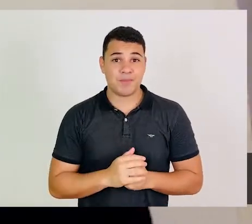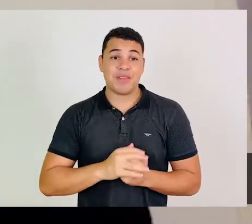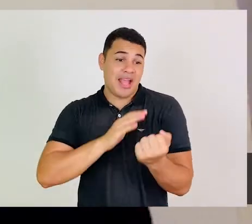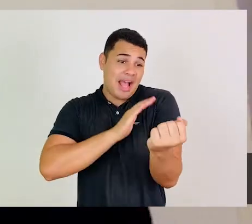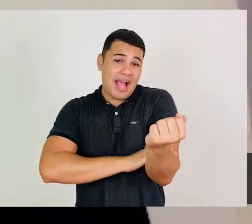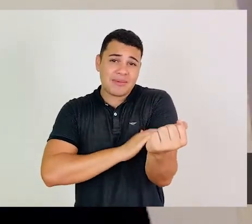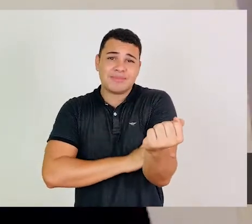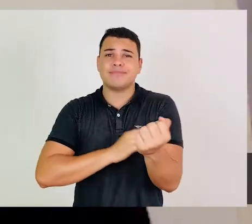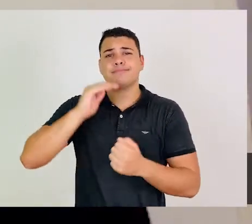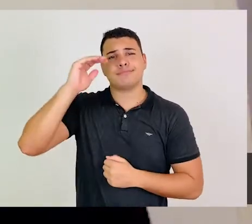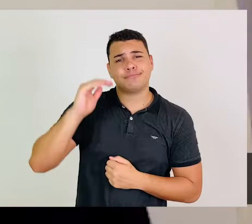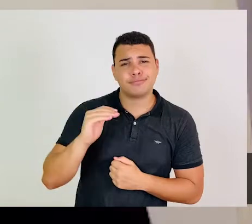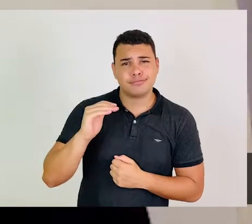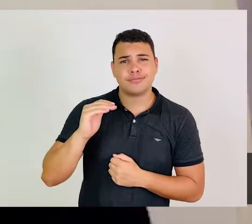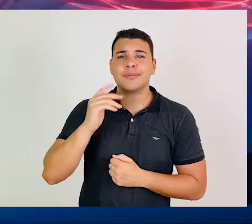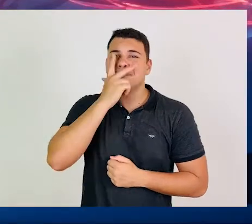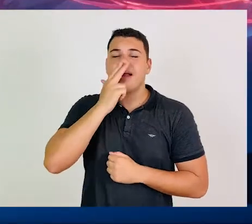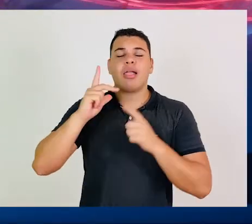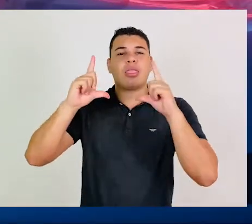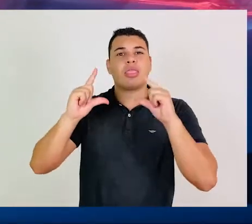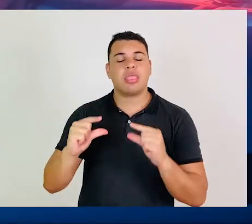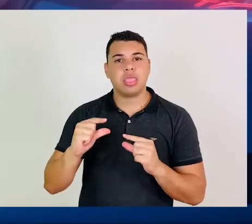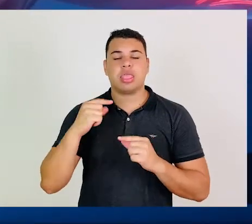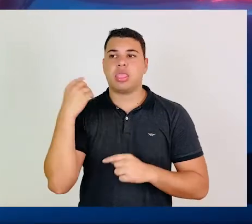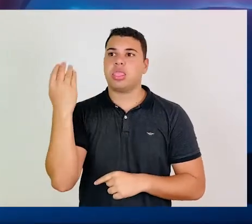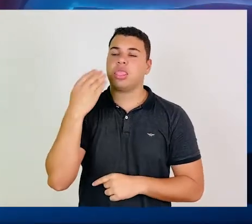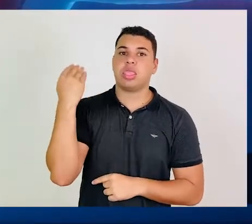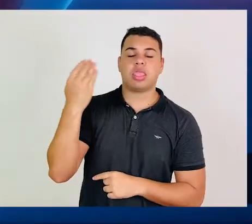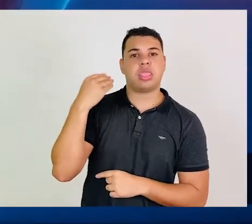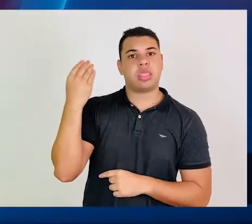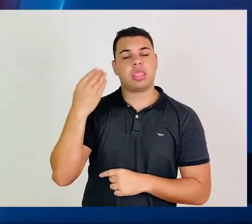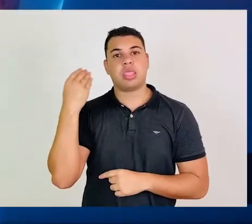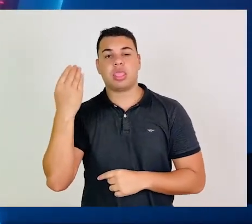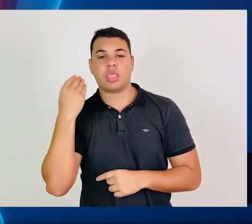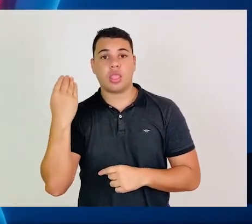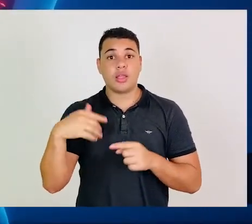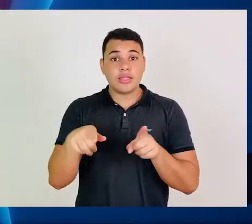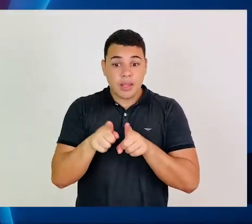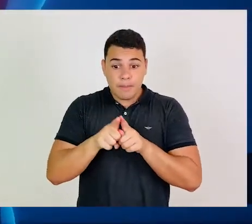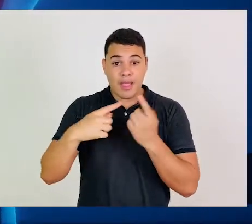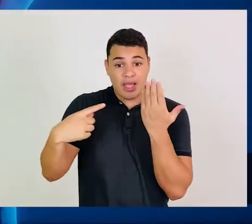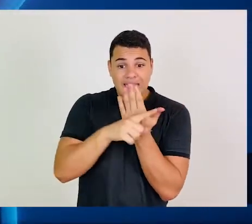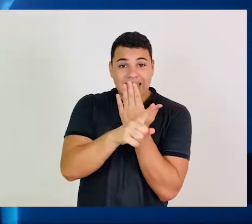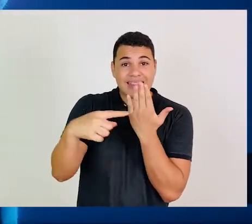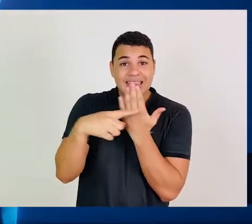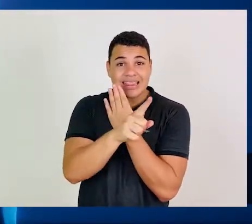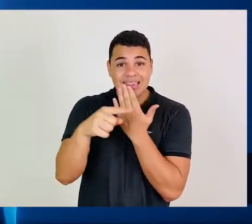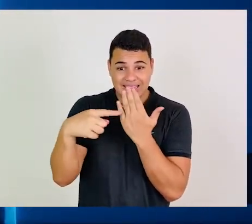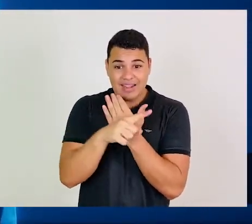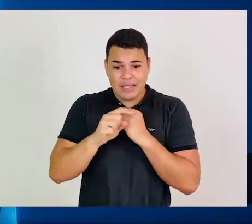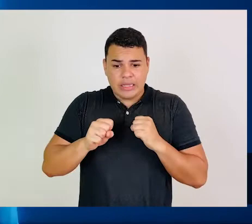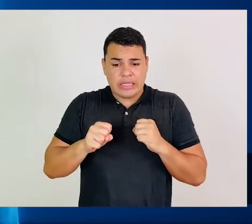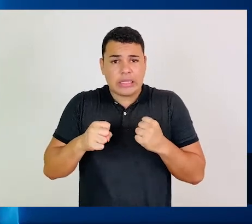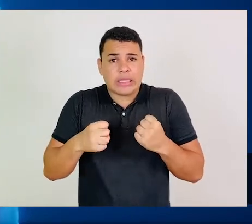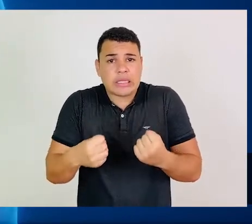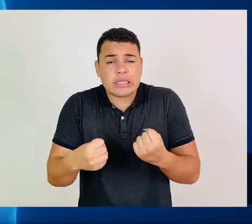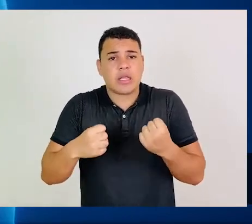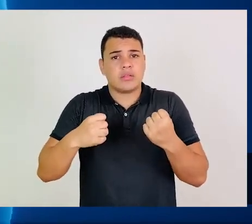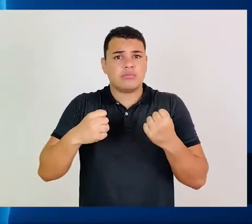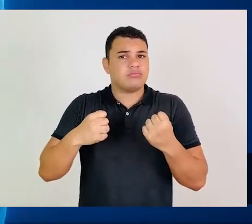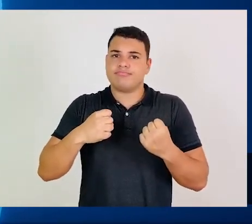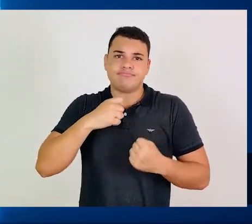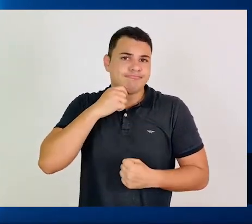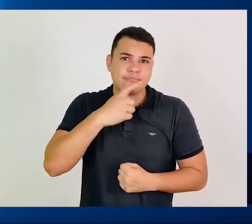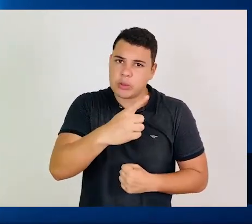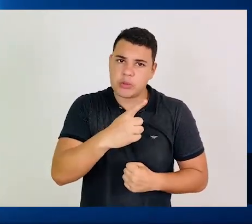A gente precisa do cortisol para sobreviver. Ele tem que estar no nível correto. Ele não pode estar baixo, que é o